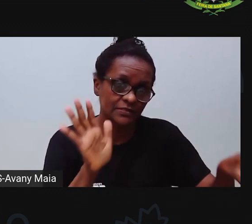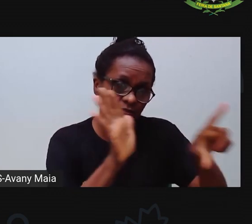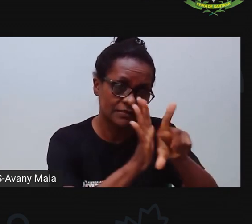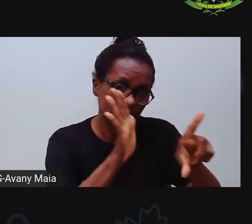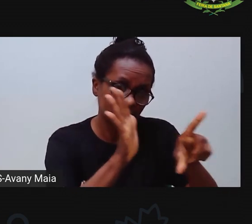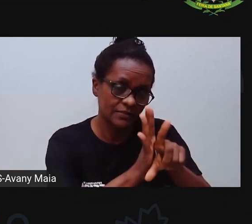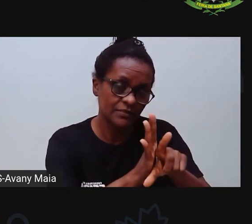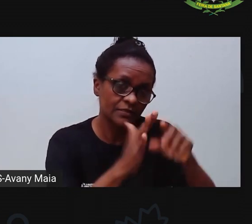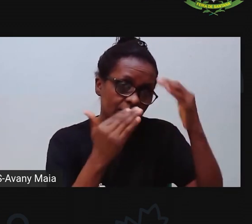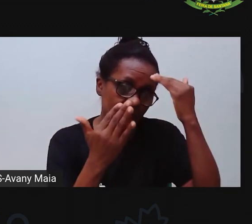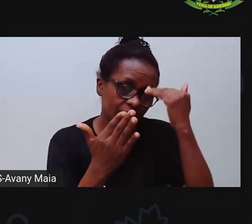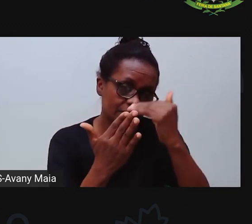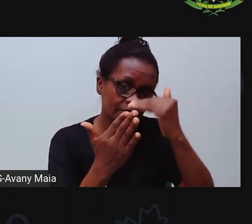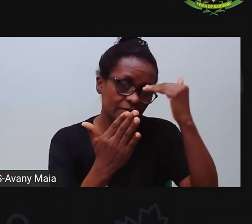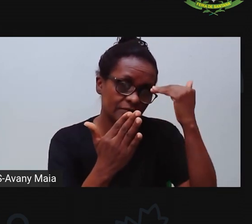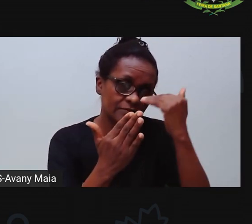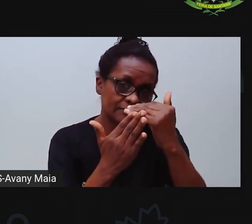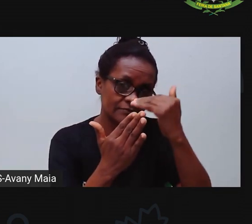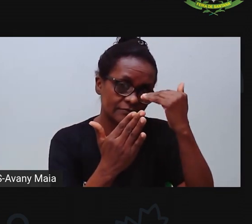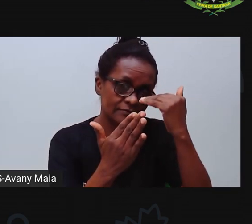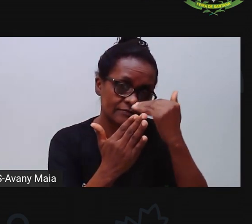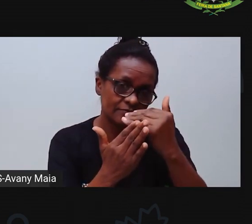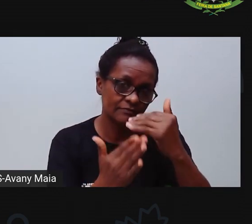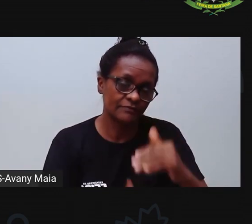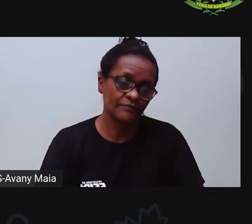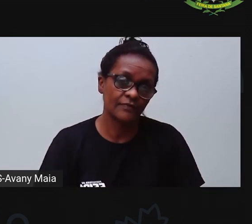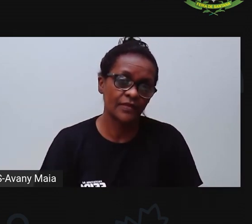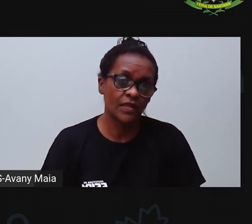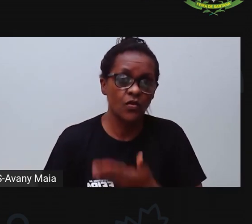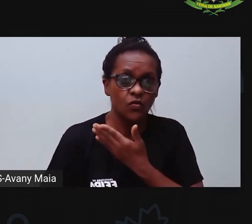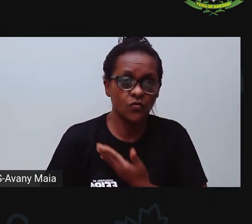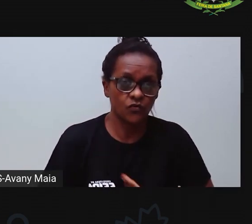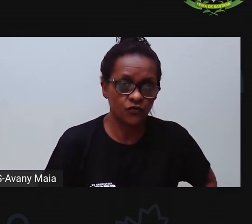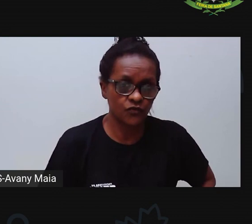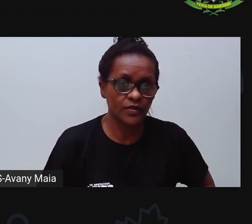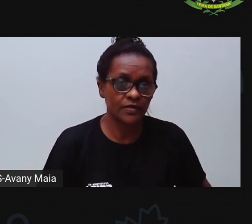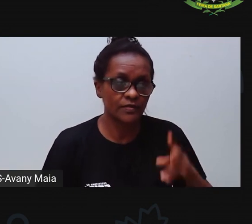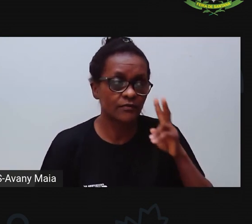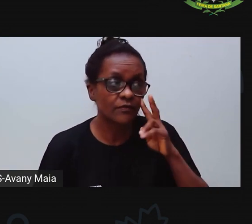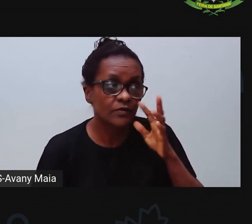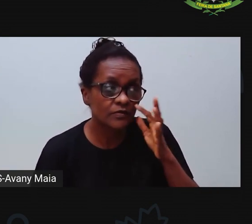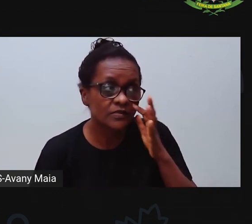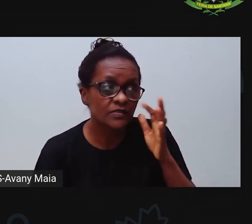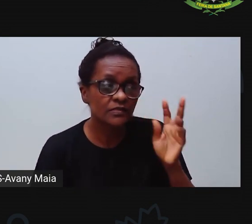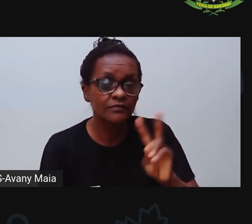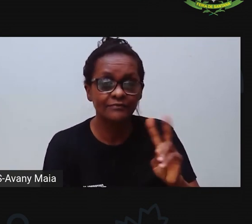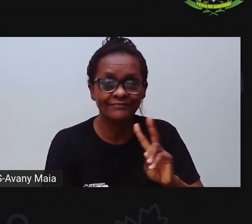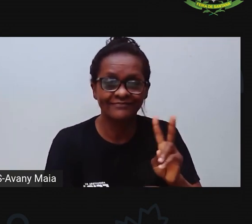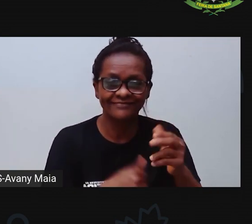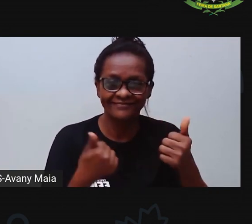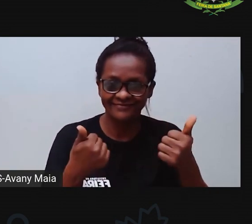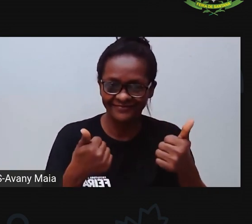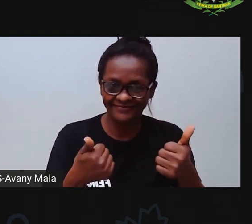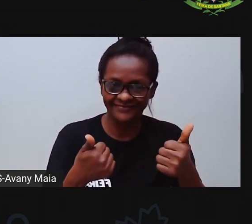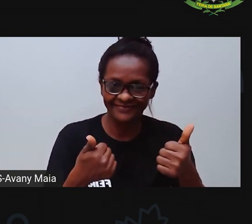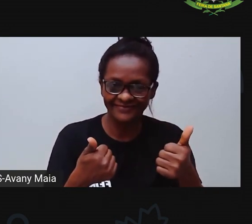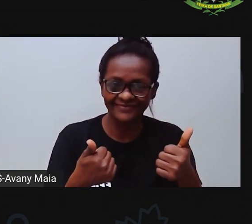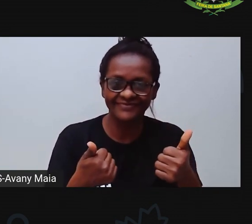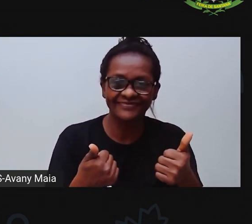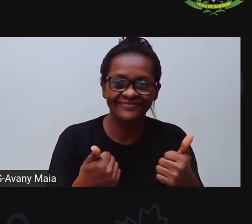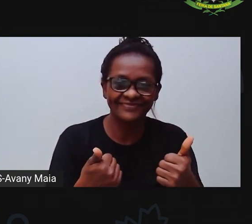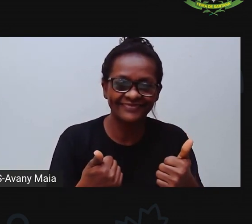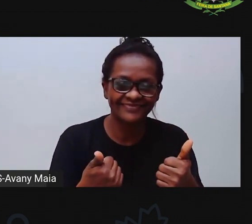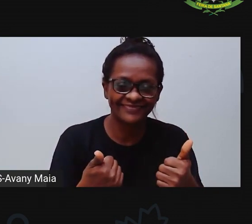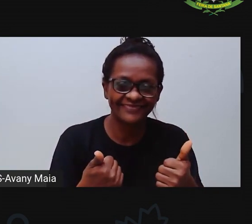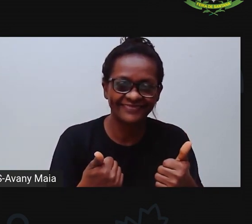Estado, né? O governo está aí para auxiliar e para garantir que esses direitos sejam garantidos. Tá certo, gente? Então, eu espero que vocês